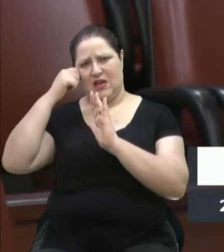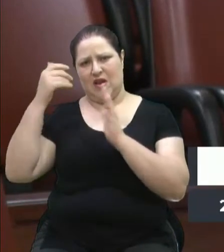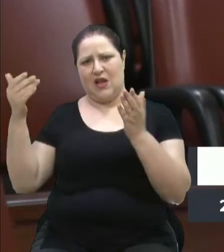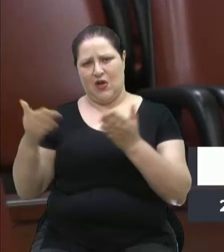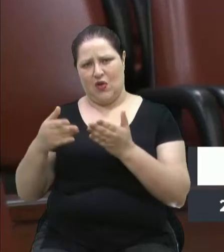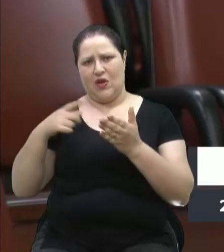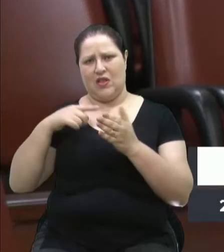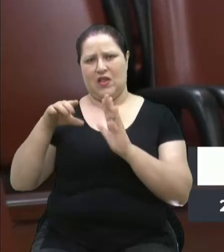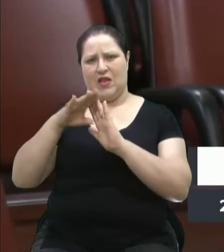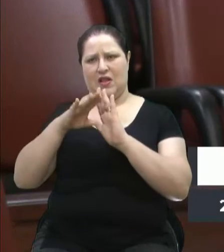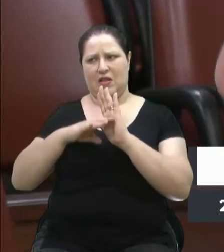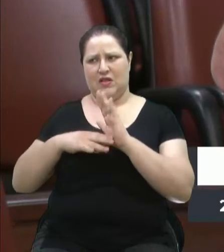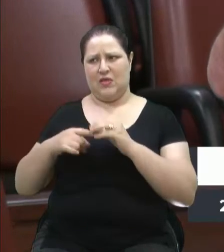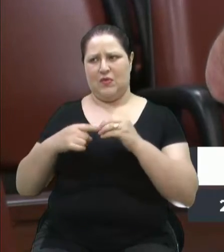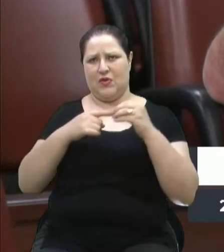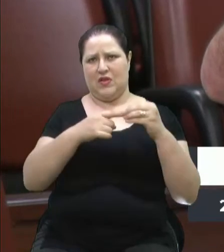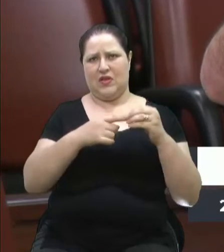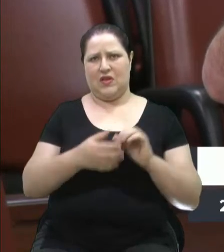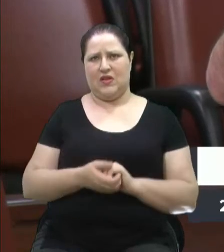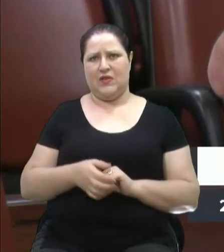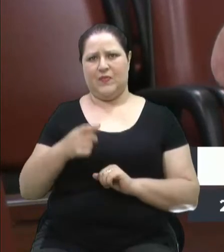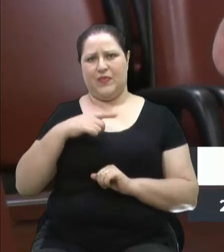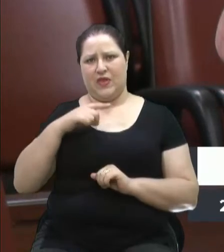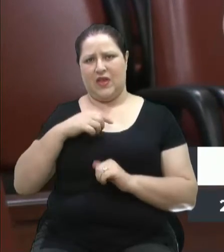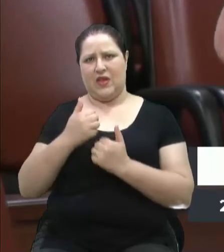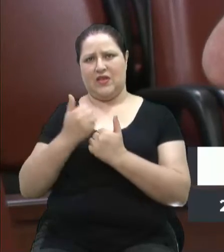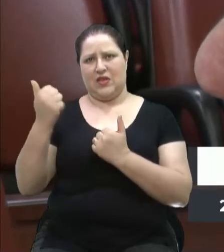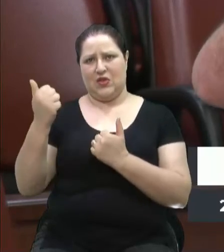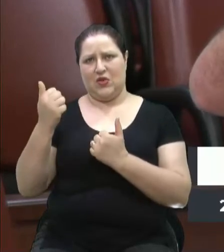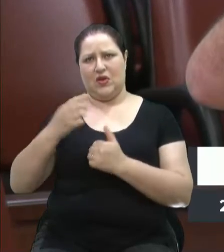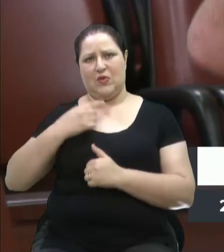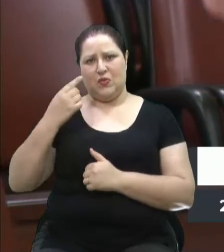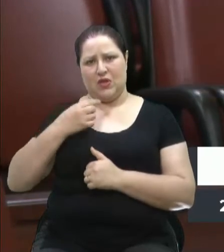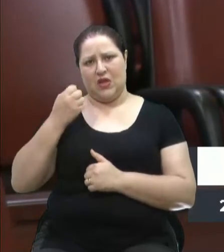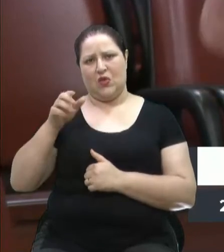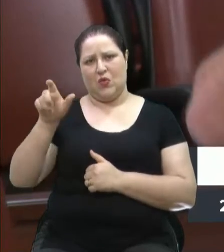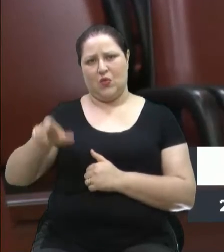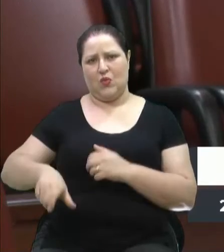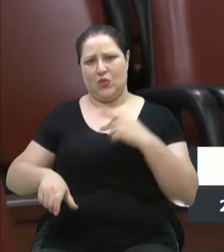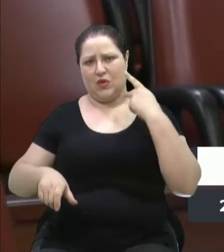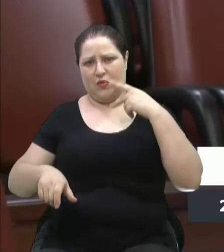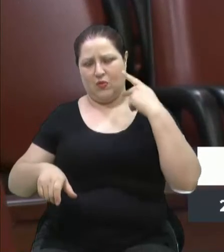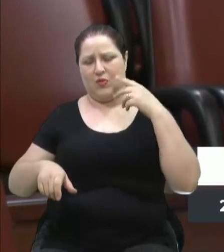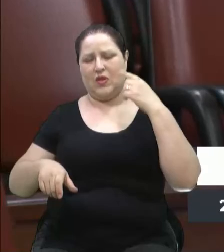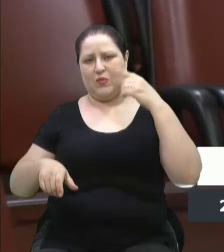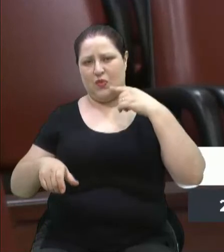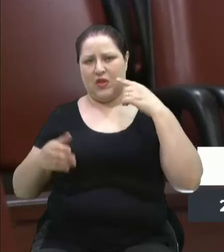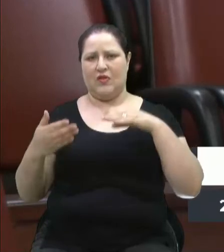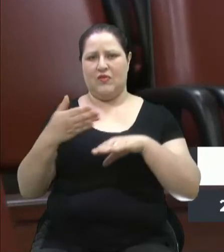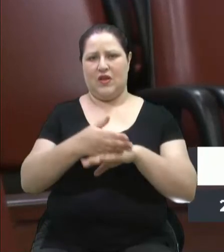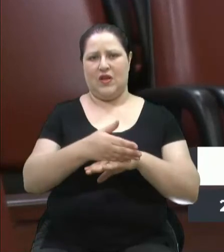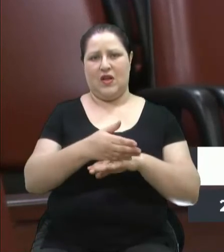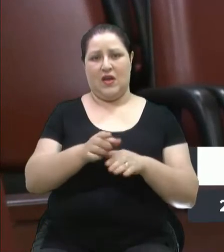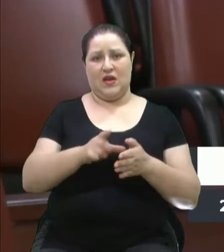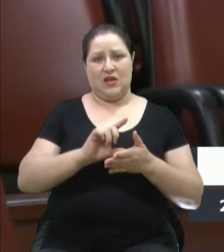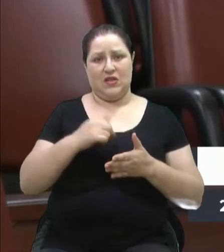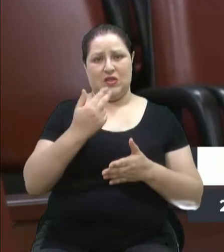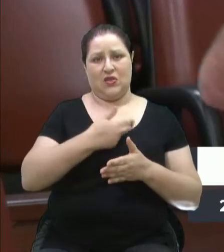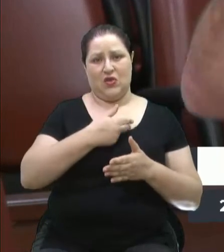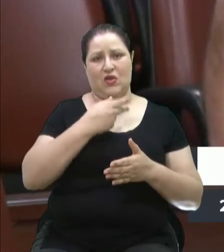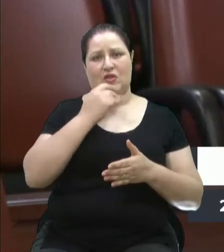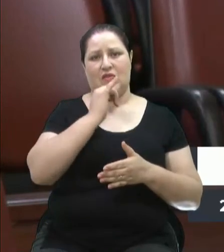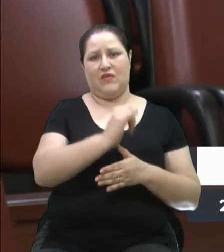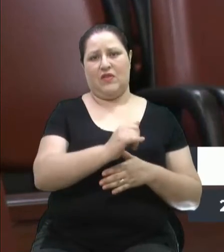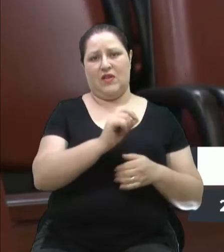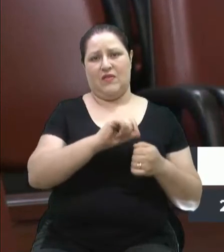alguma coisinha, tem assessor de deputado aqui ou deputado indo lá antes que a gente, para dizer, olha, foi feita a obra? Então,